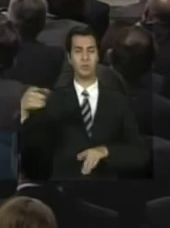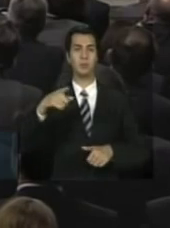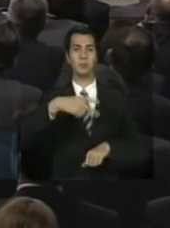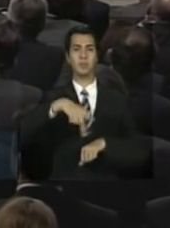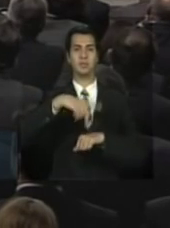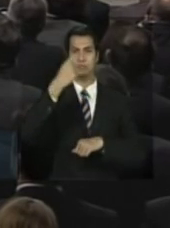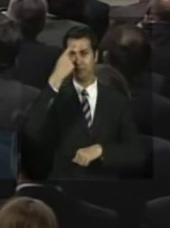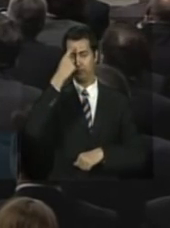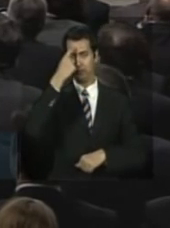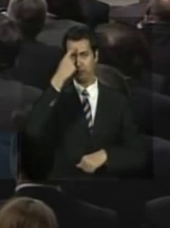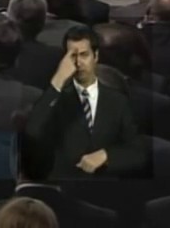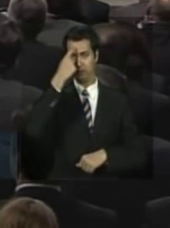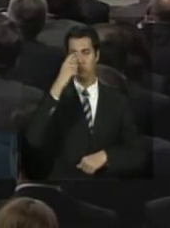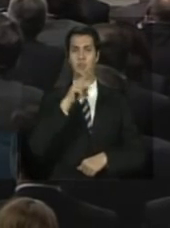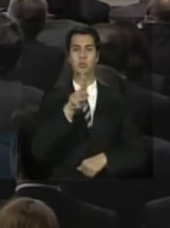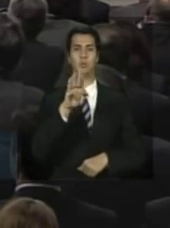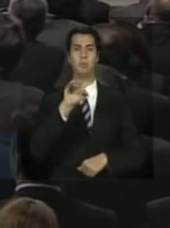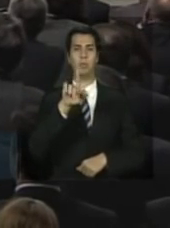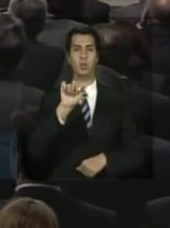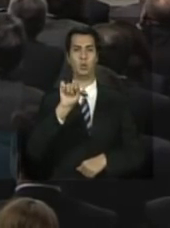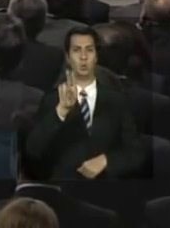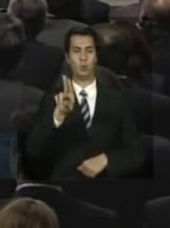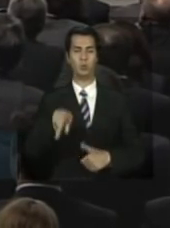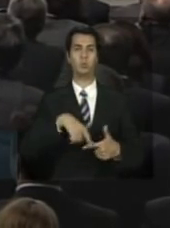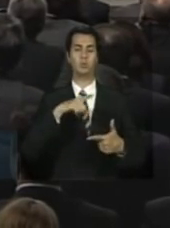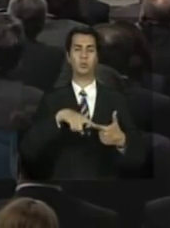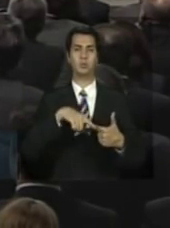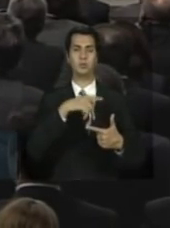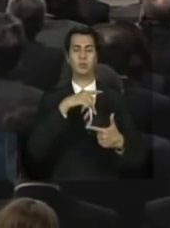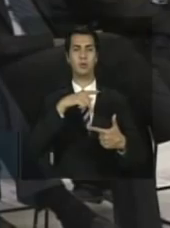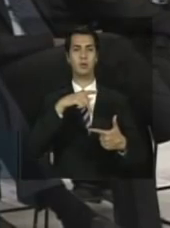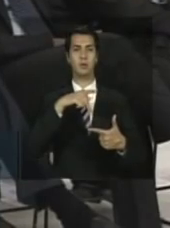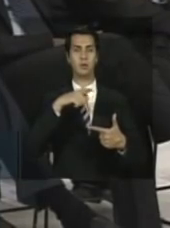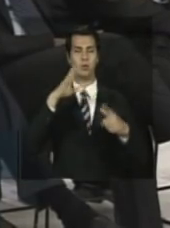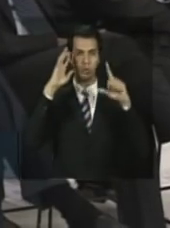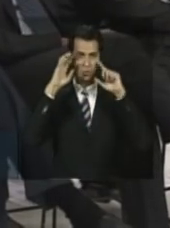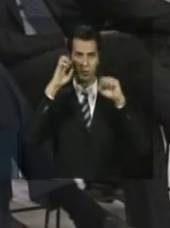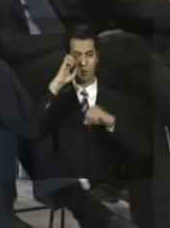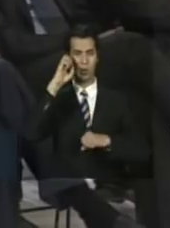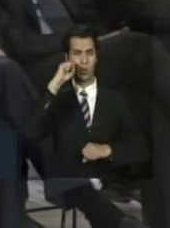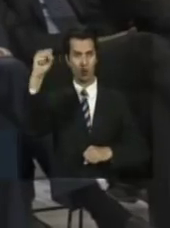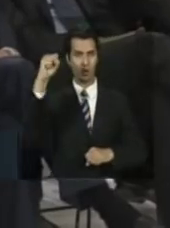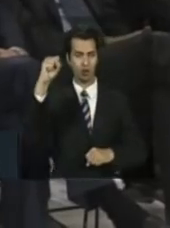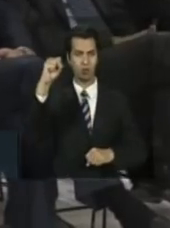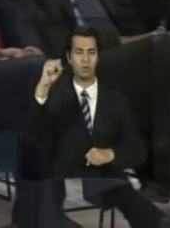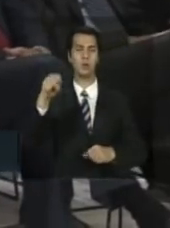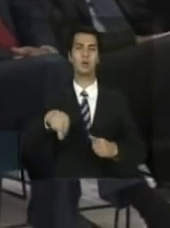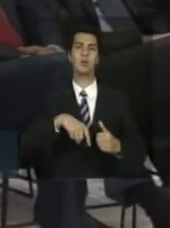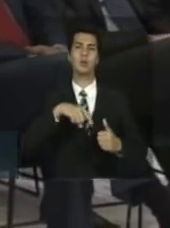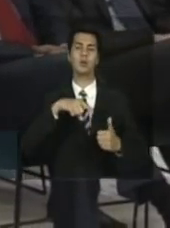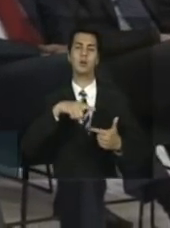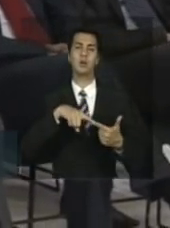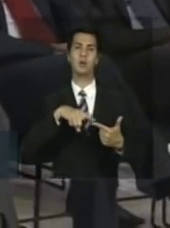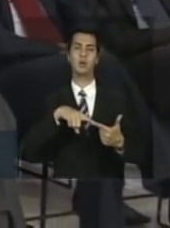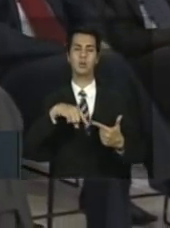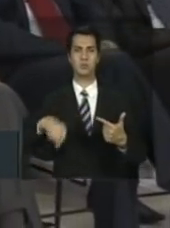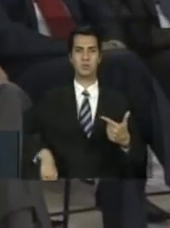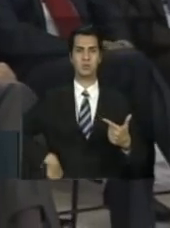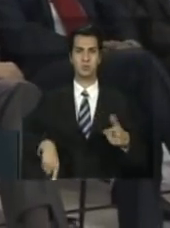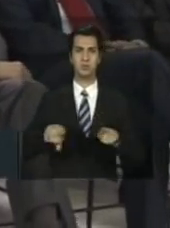Índia, Belur Pracashi da República da Coreia, Kyung Lin Choi, senhor